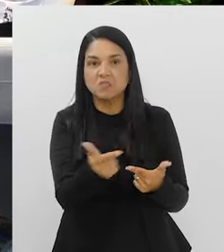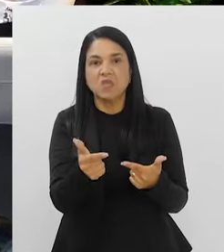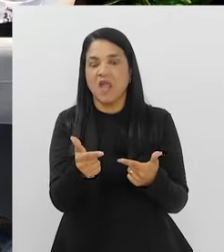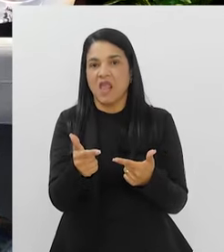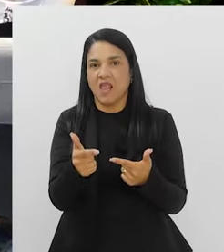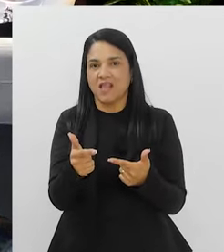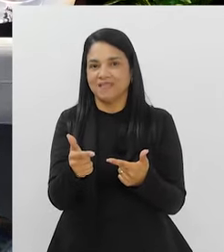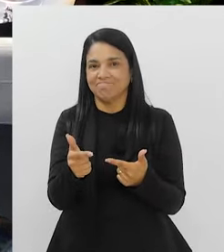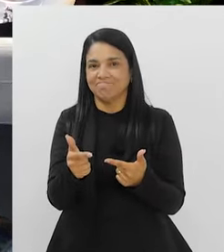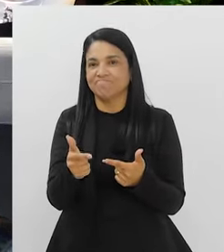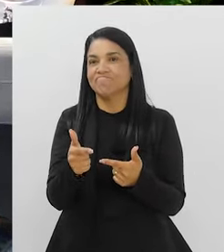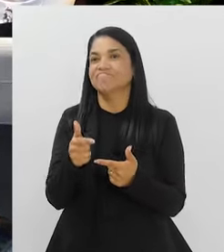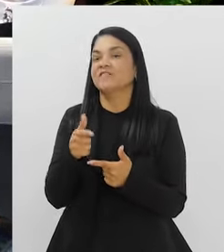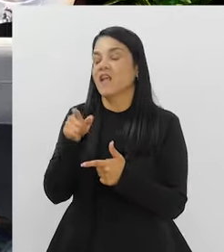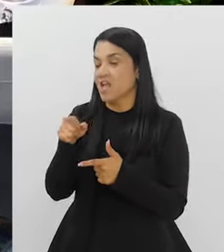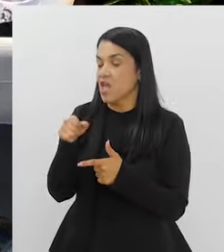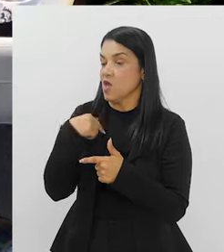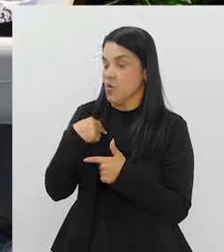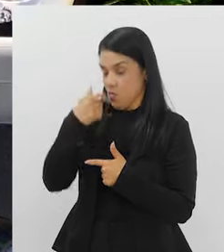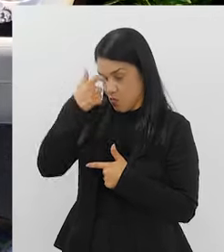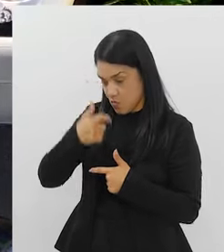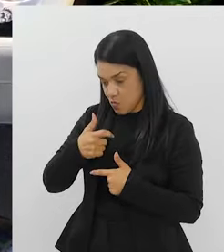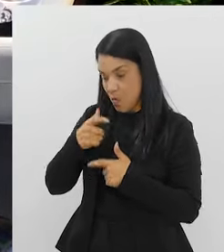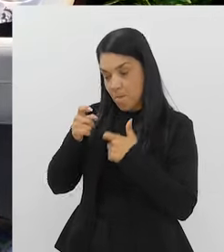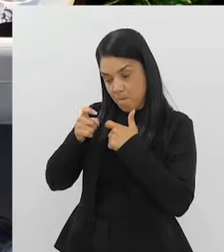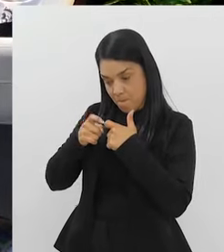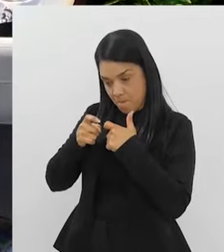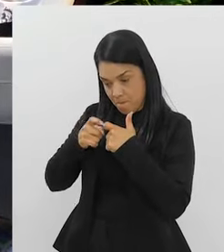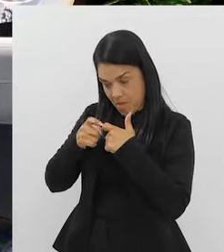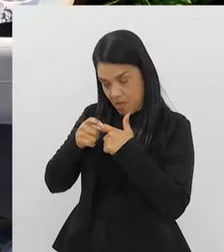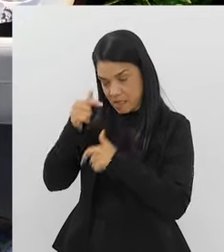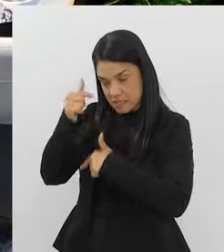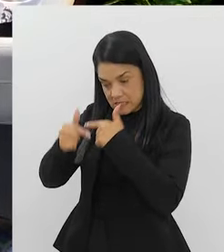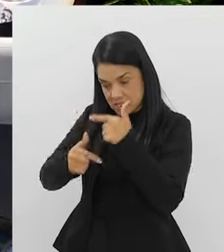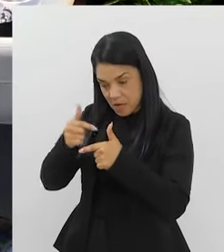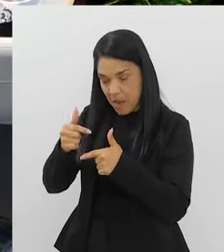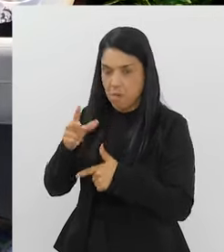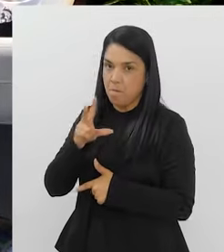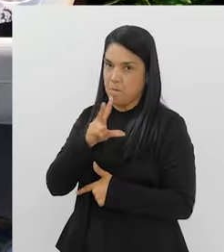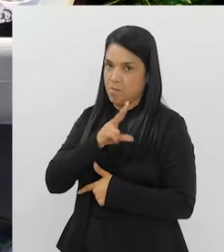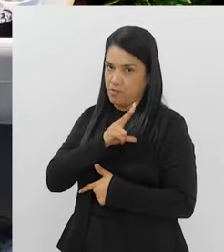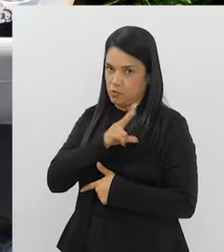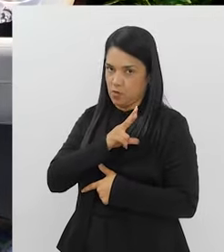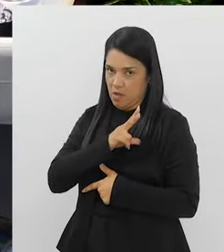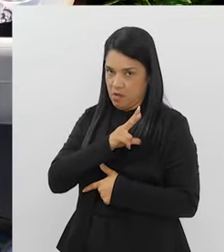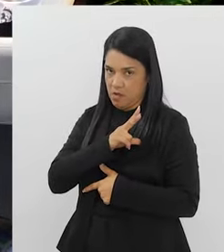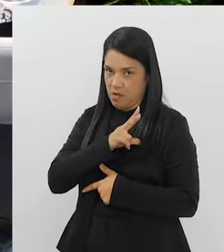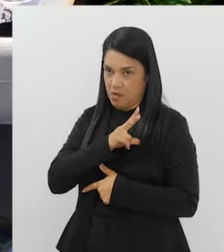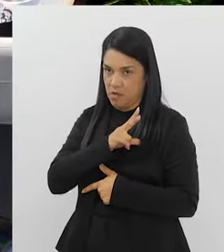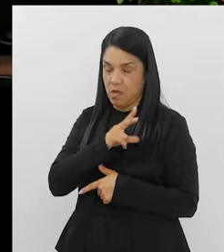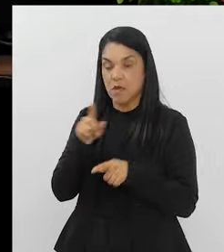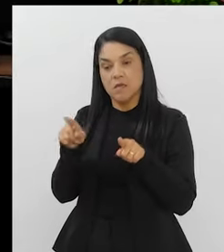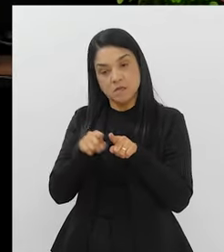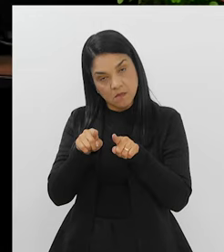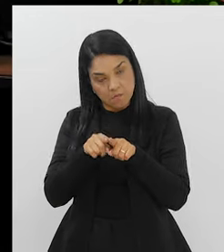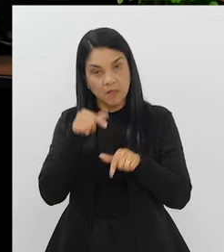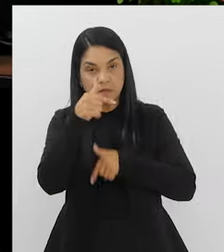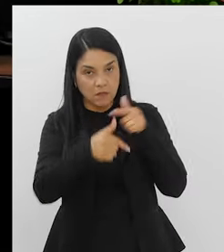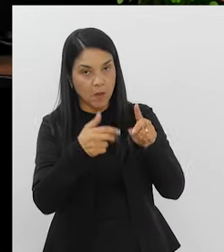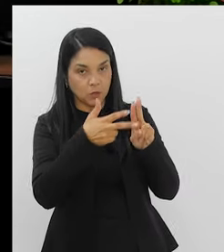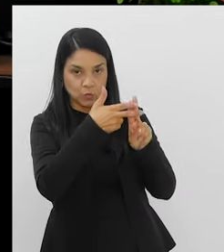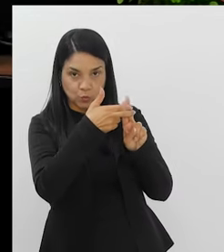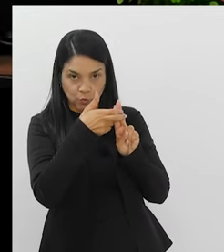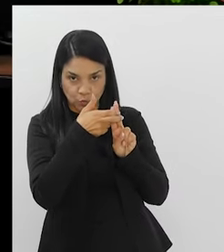informação, do medo do exame. Isso. Olha, eu sou uma médica que trabalha com particular e trabalho